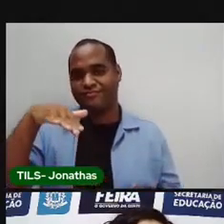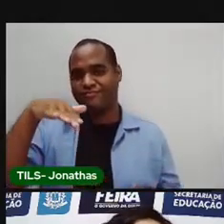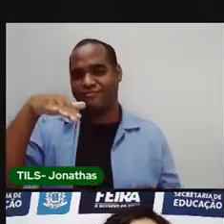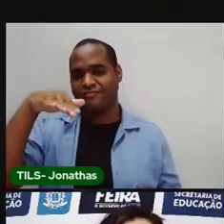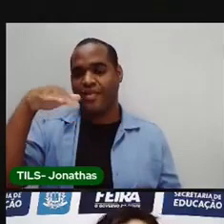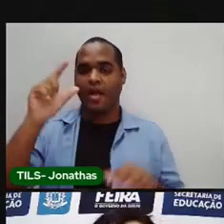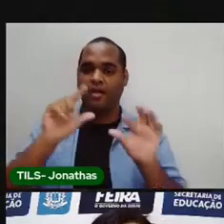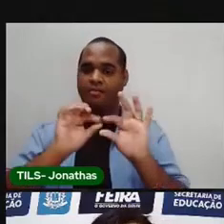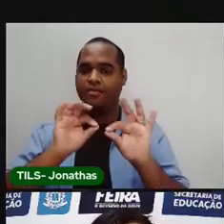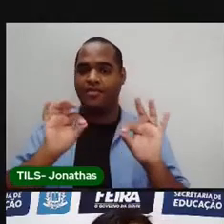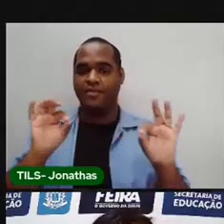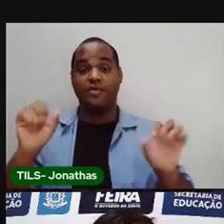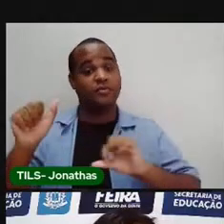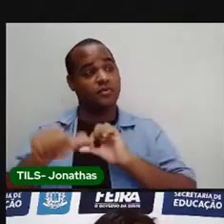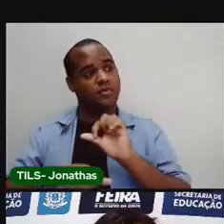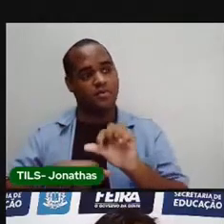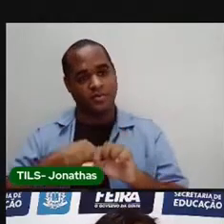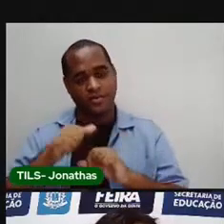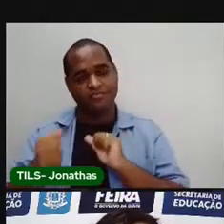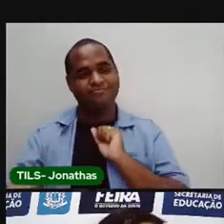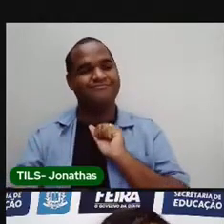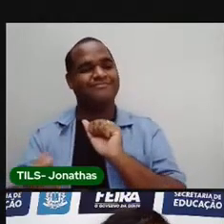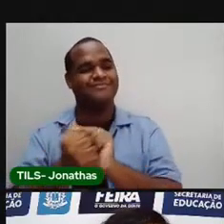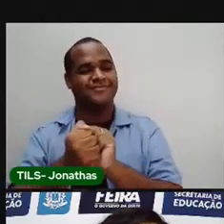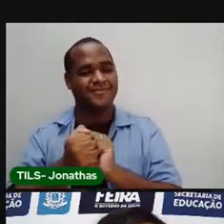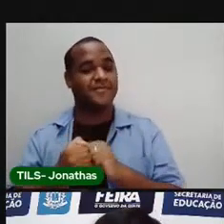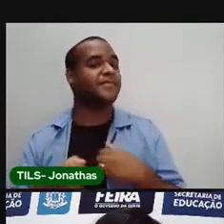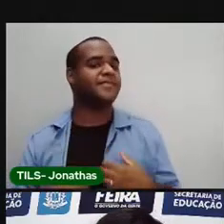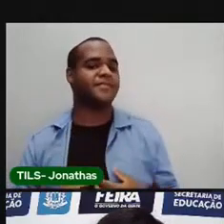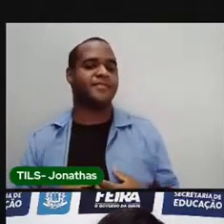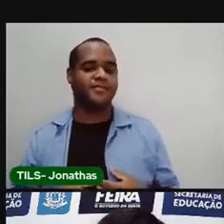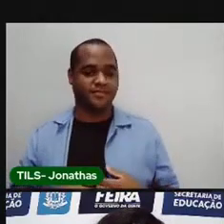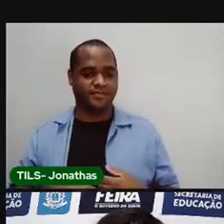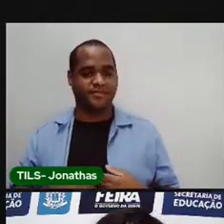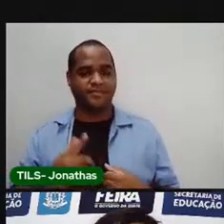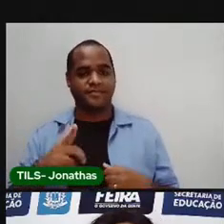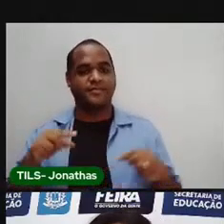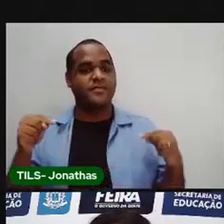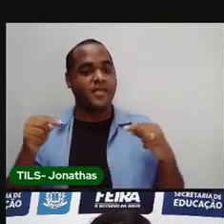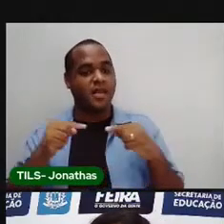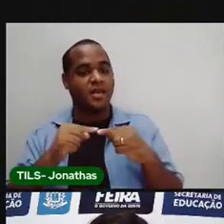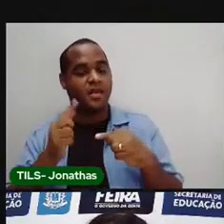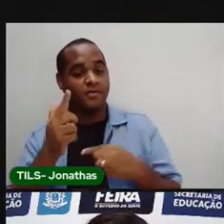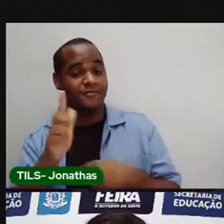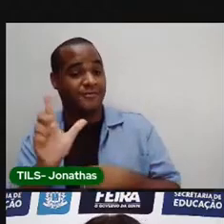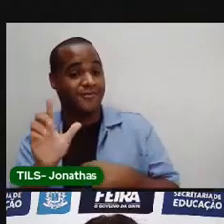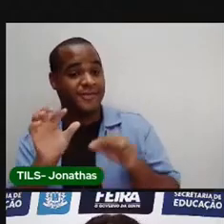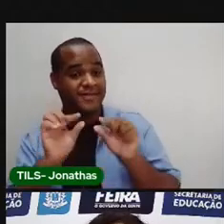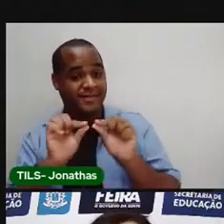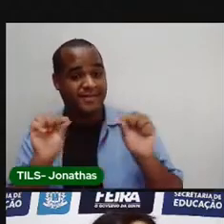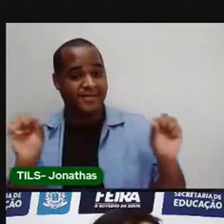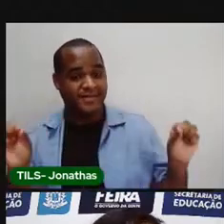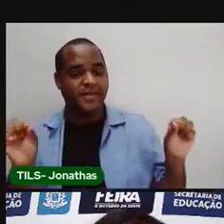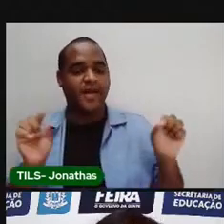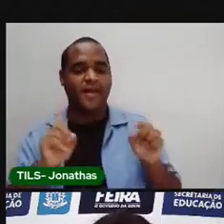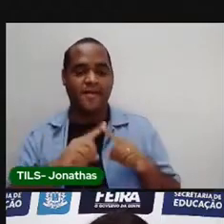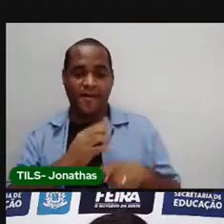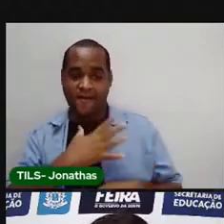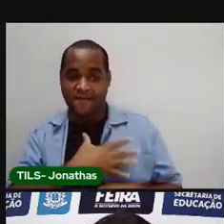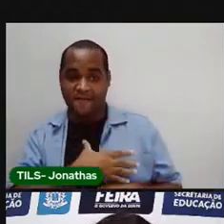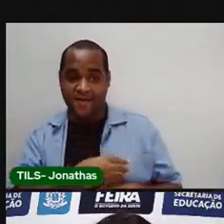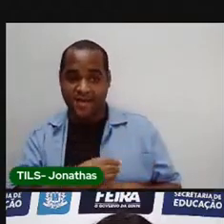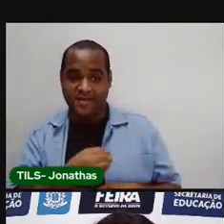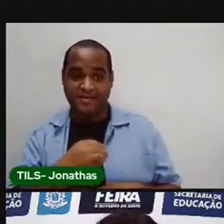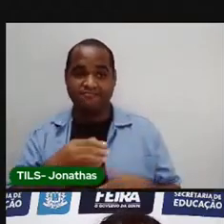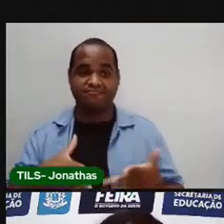tempo cresceu junto comigo. Aí na minha linha do tempo já tem o dia que as minhas filhas